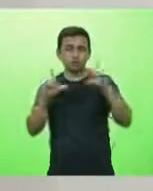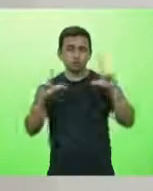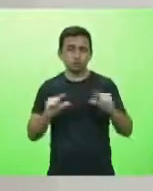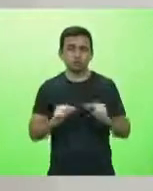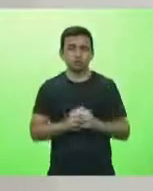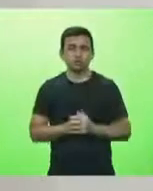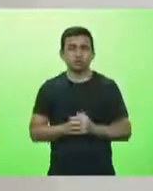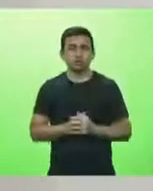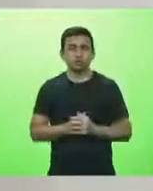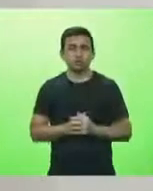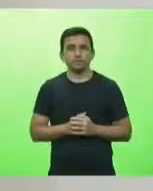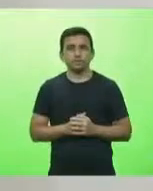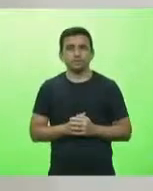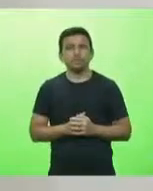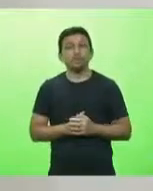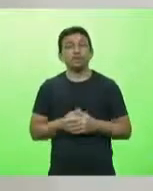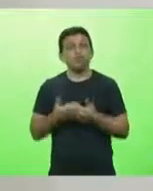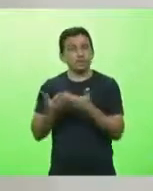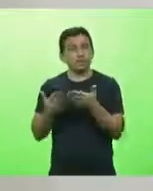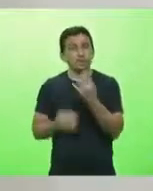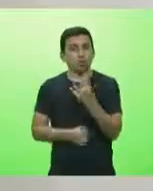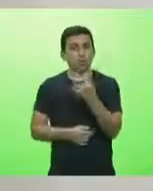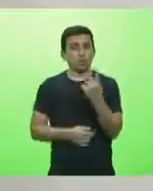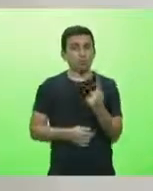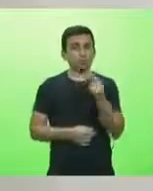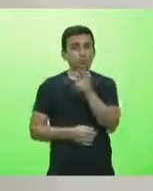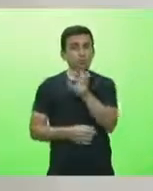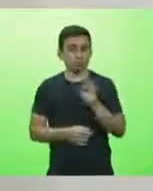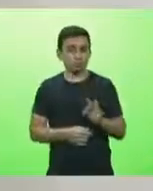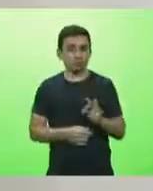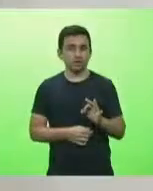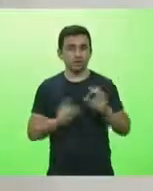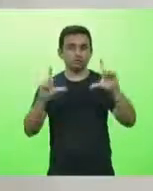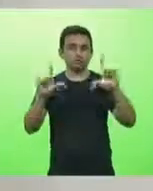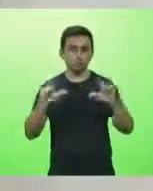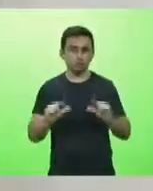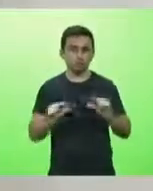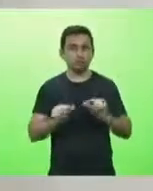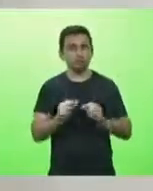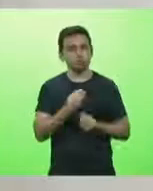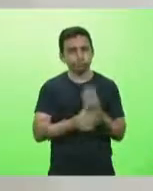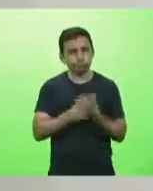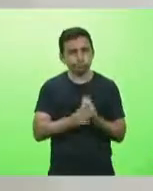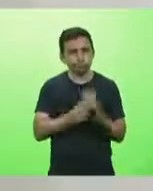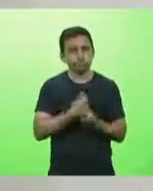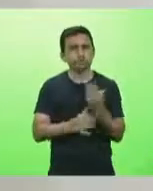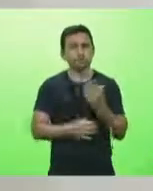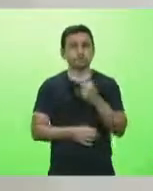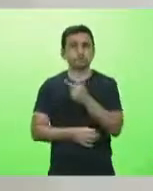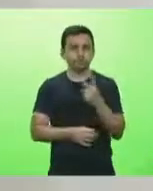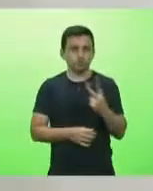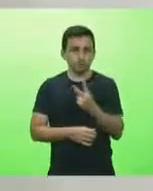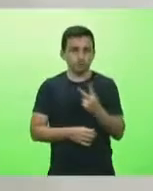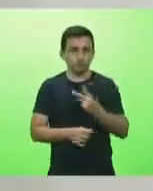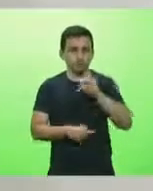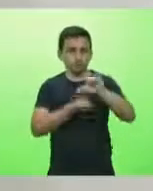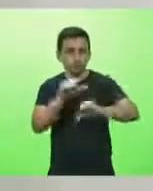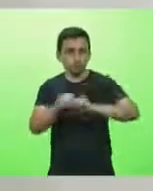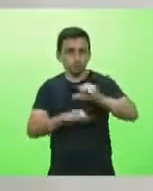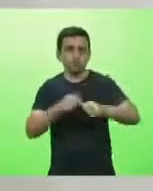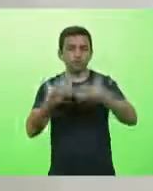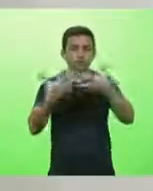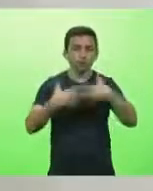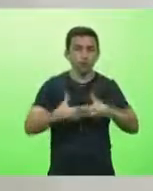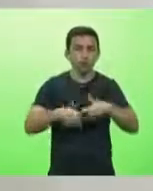senhor presidente, e mesmo assim, com 41% de redução na sua produção, 22% nas mudanças de funcionamento e